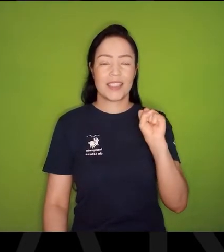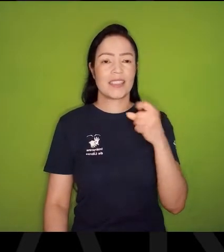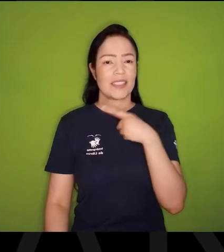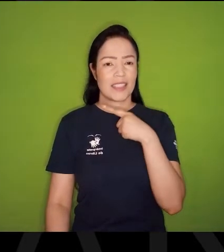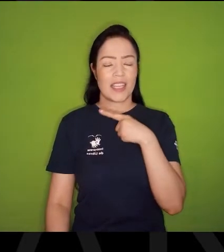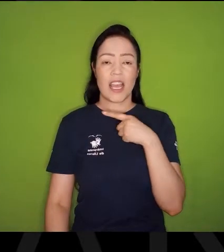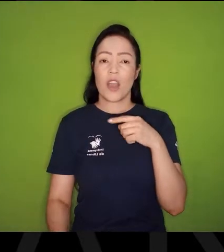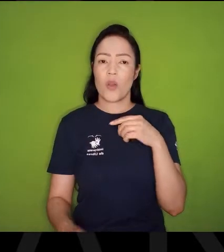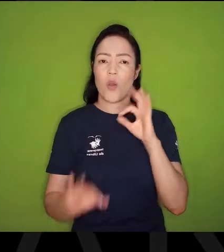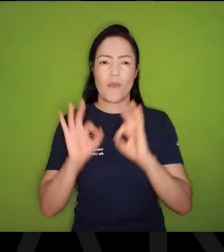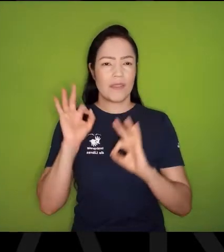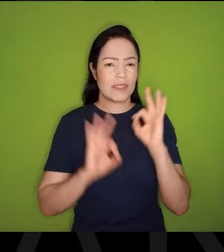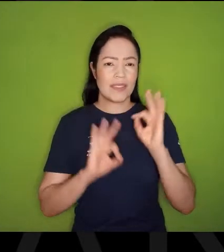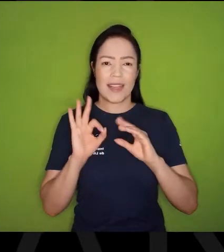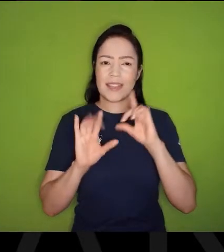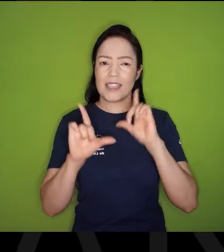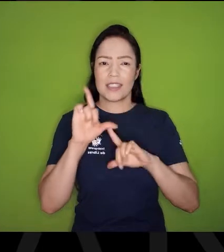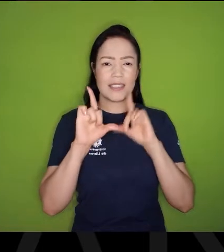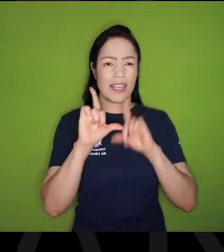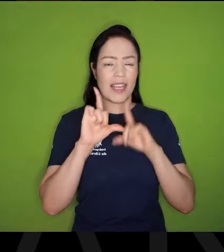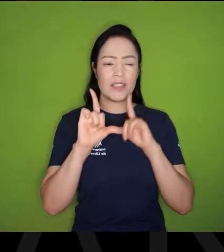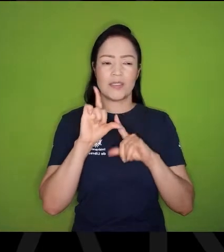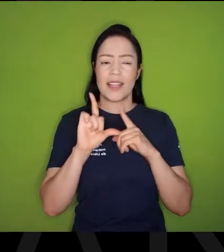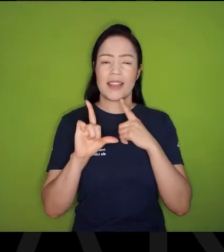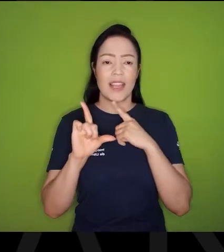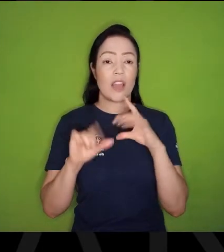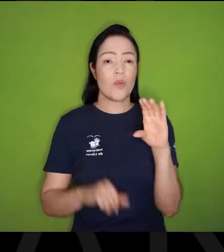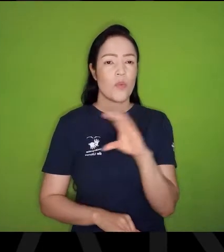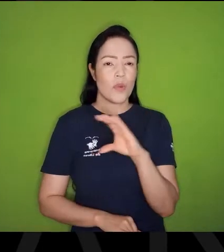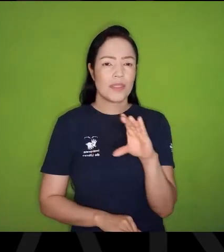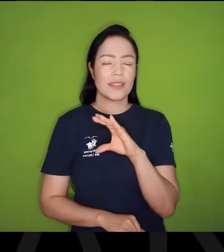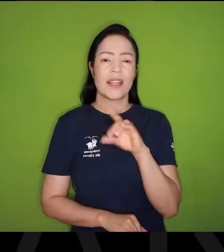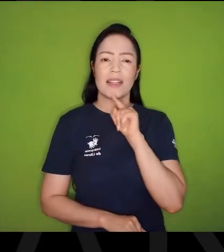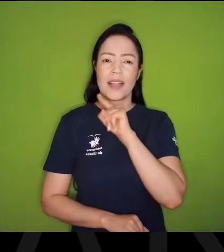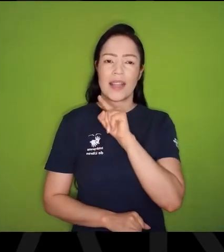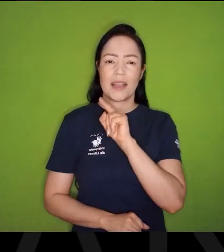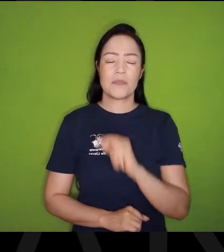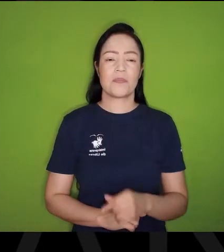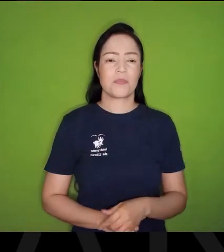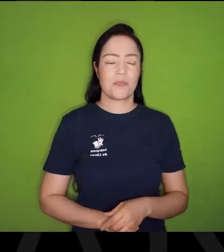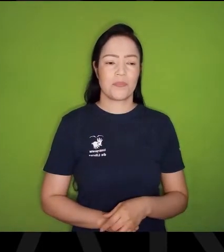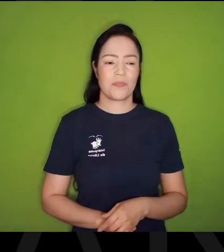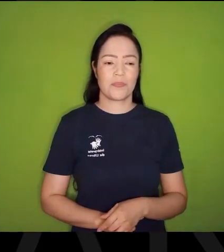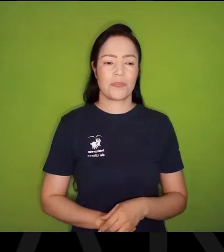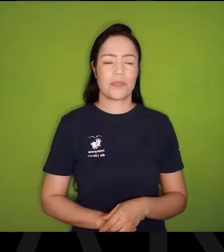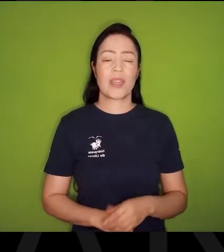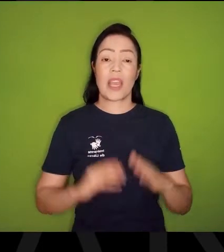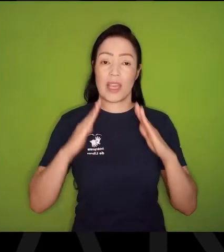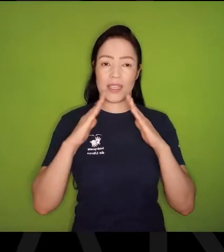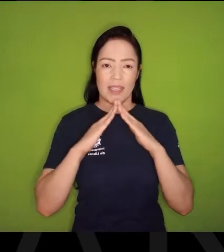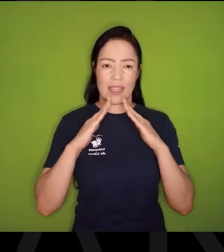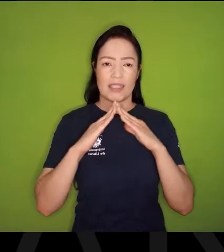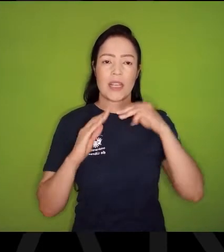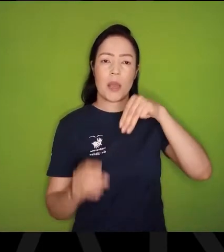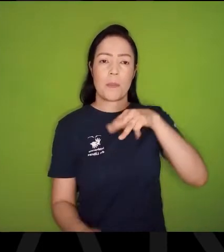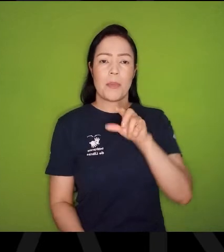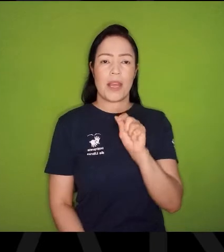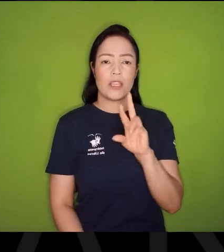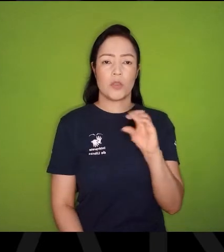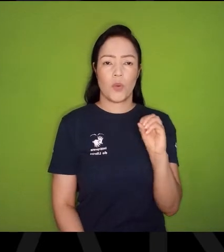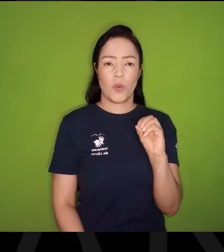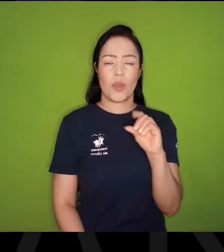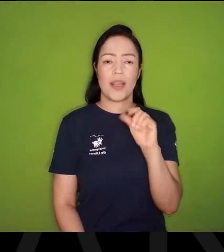Existiam oficinas de literatura, Que estavam sendo coordenadas lá, Na Casa Mário de Andrade,